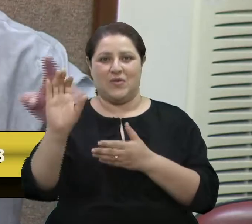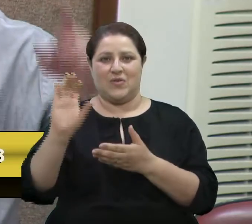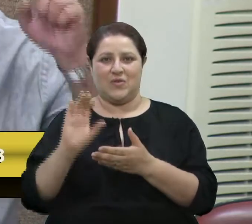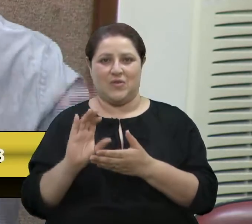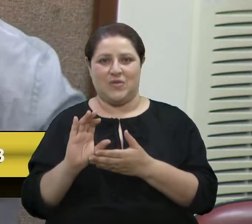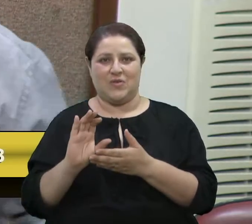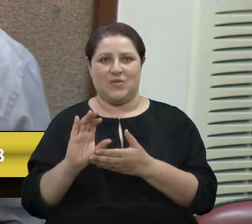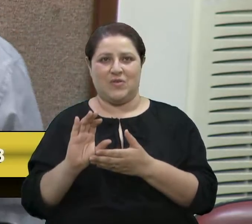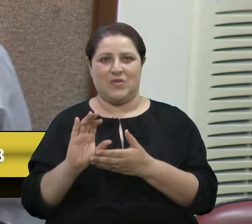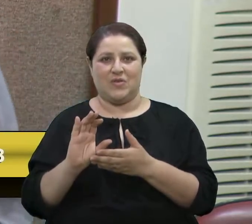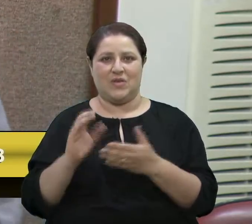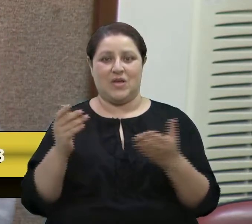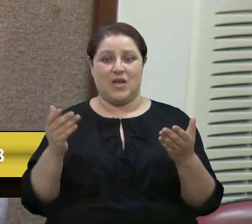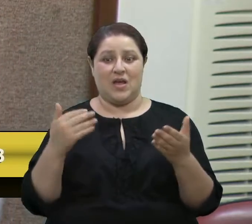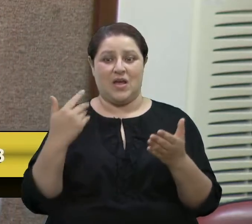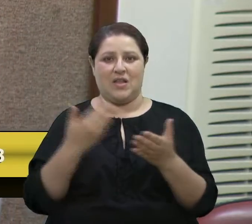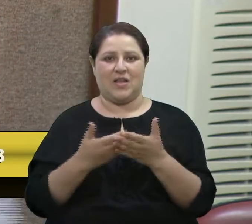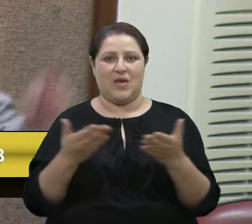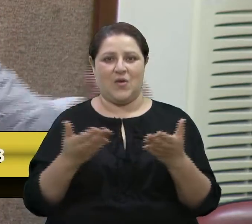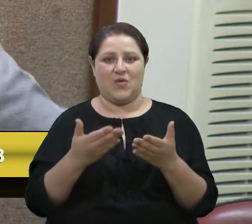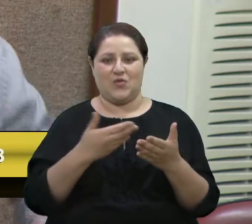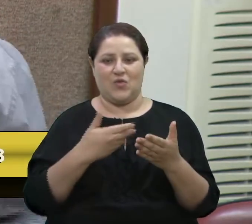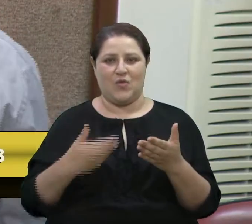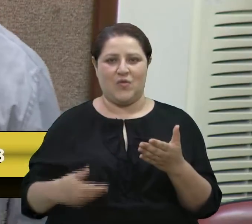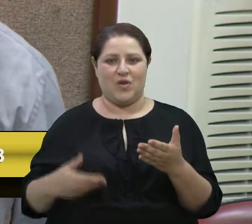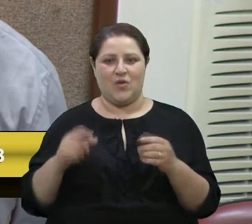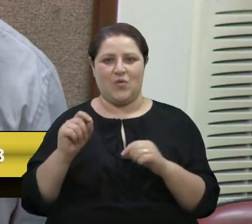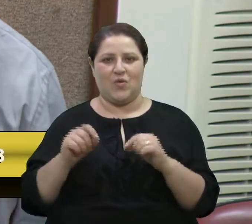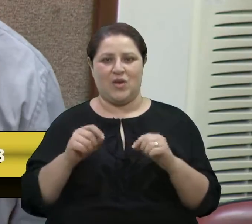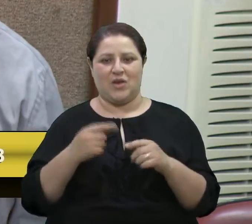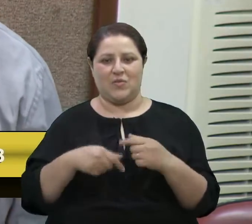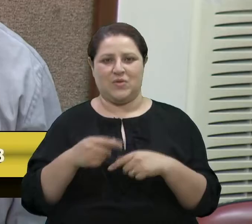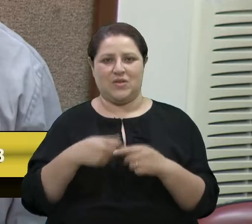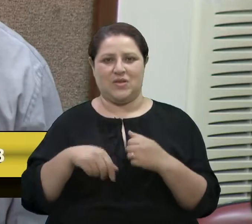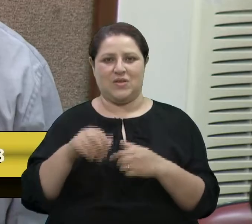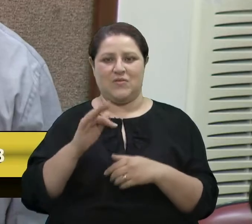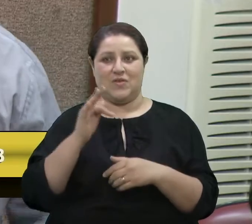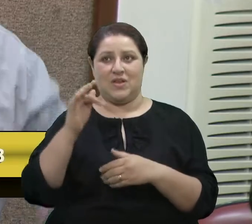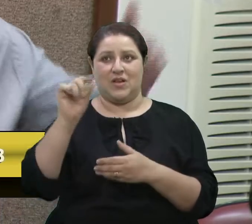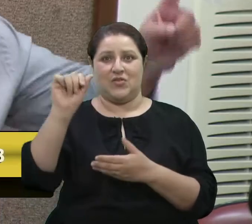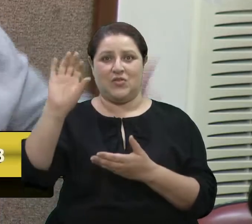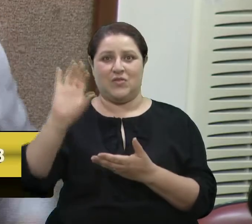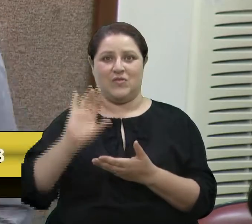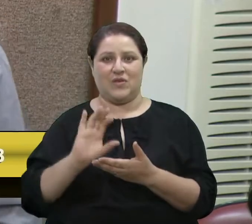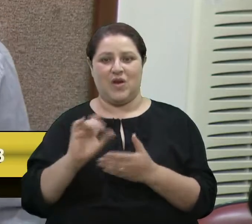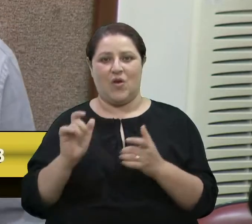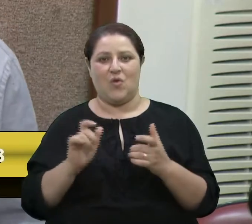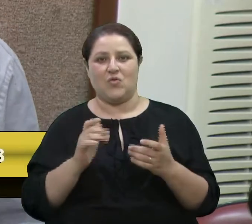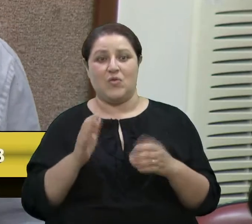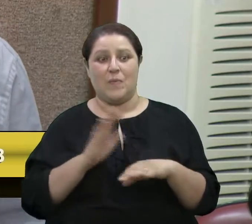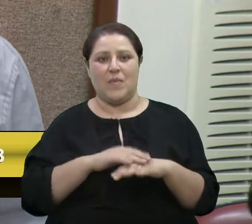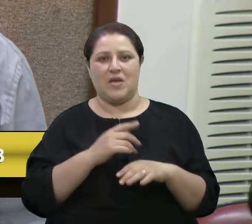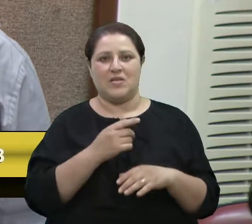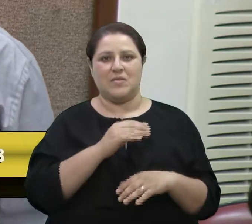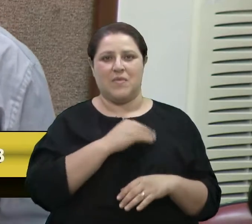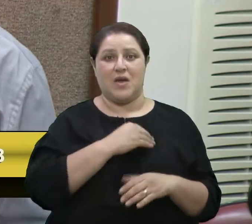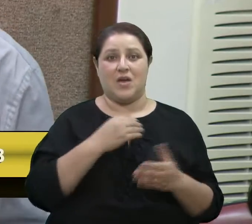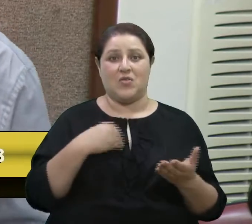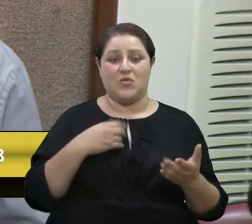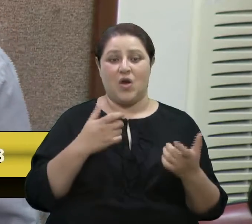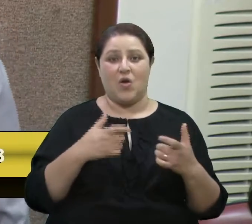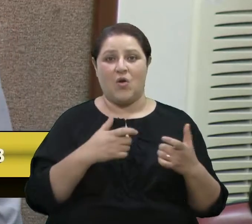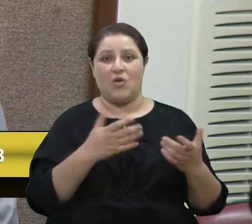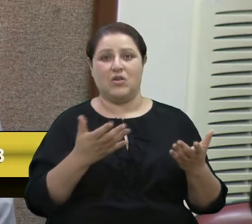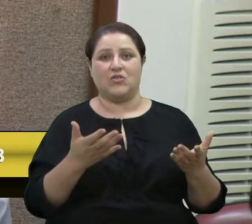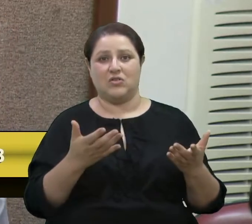governo federal até hoje para Caxias? O que veio nessa administração? Onde é que estão mais médicos? Onde é que estão